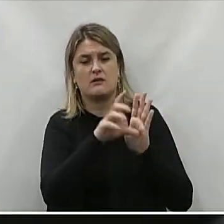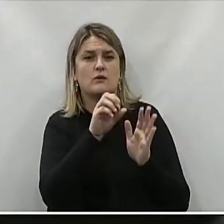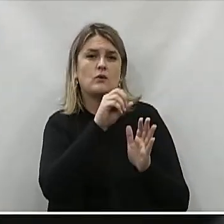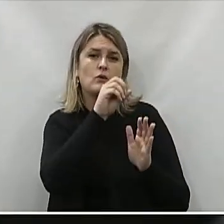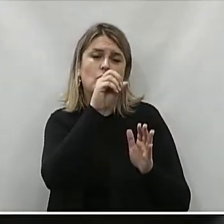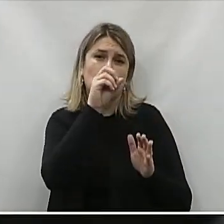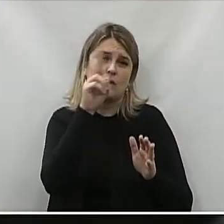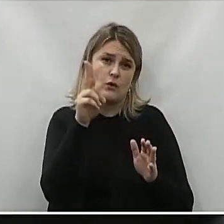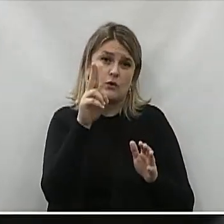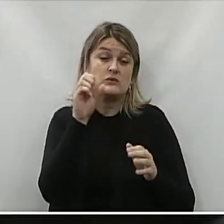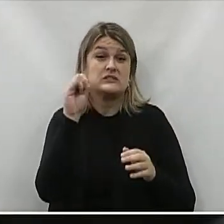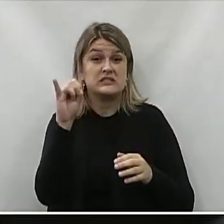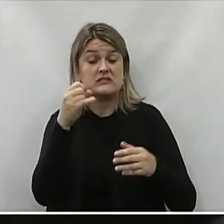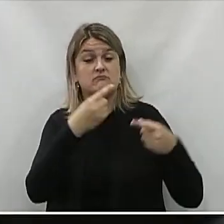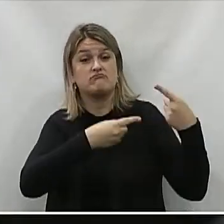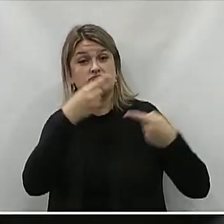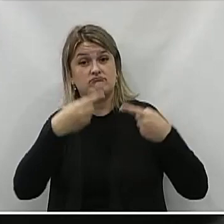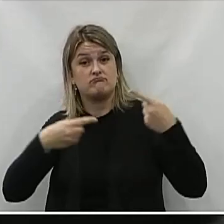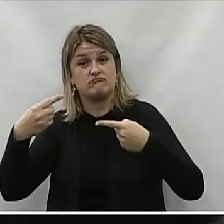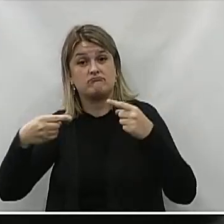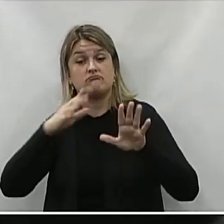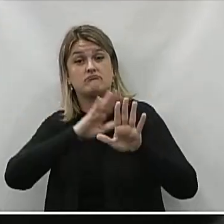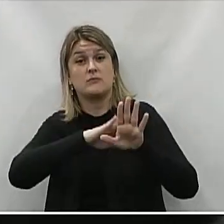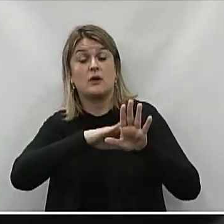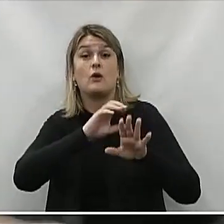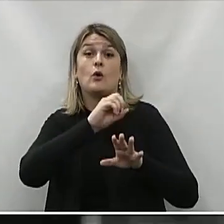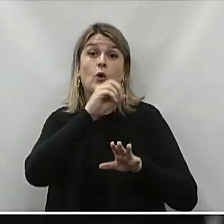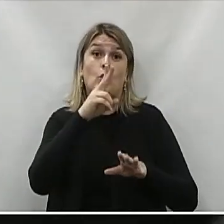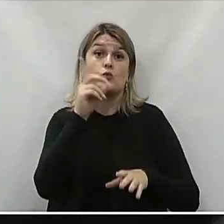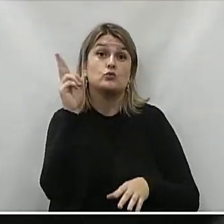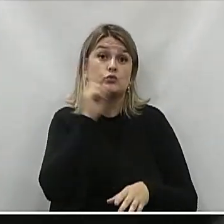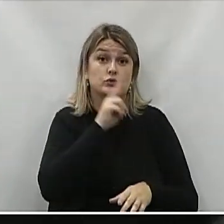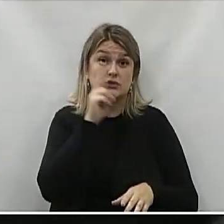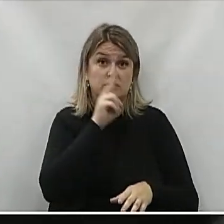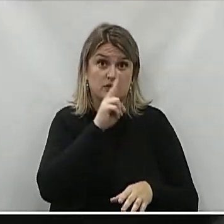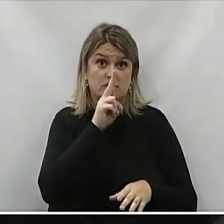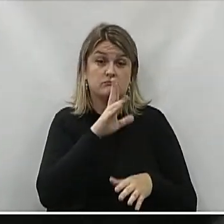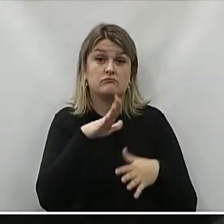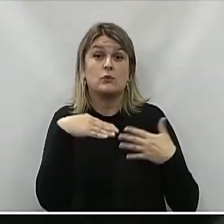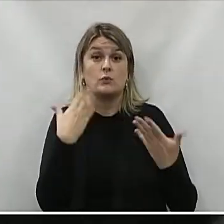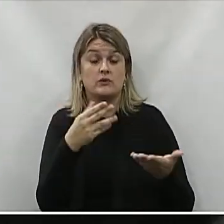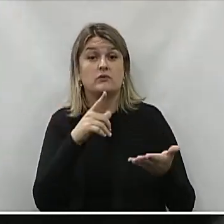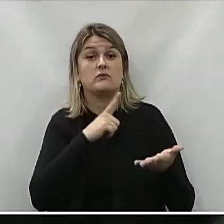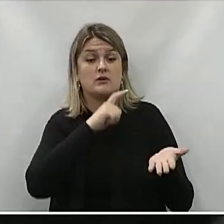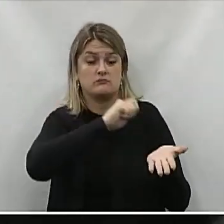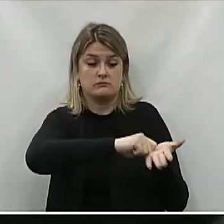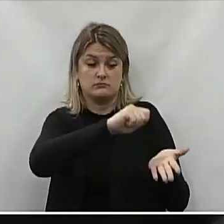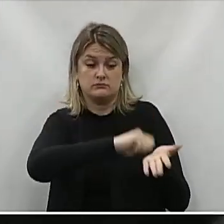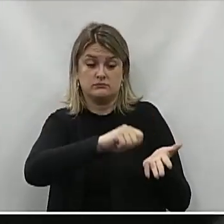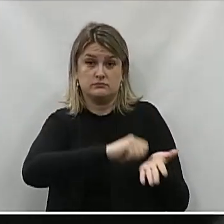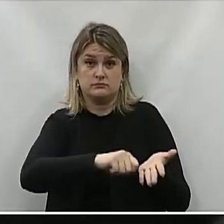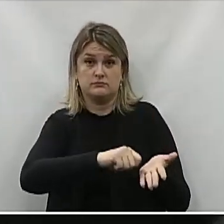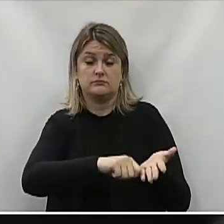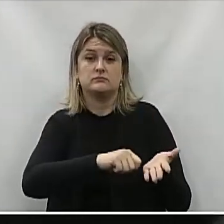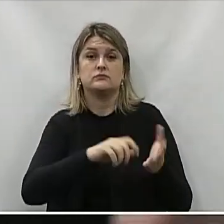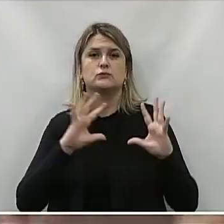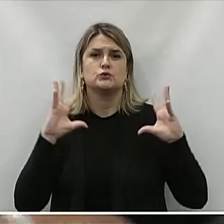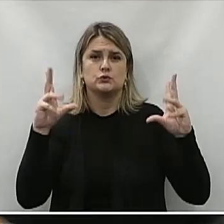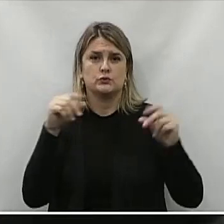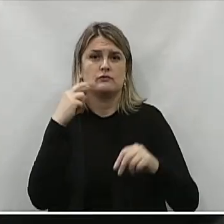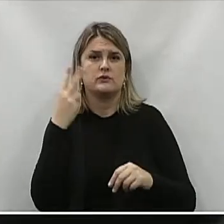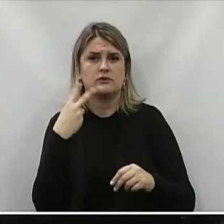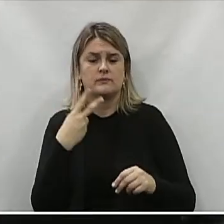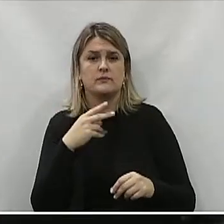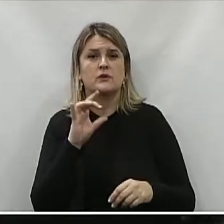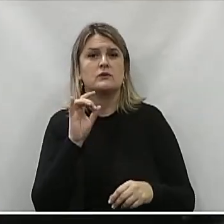Ocasações Dos debates Ou se tratar De projeto Regime de urgência Quando estejam Em assinadas Da Maria Absolutos Vereadores